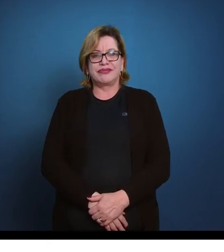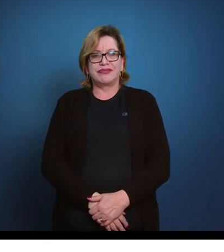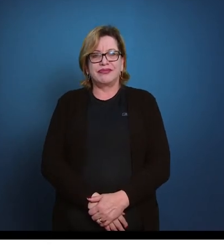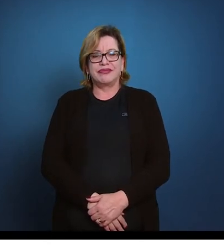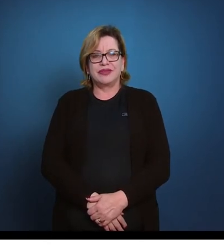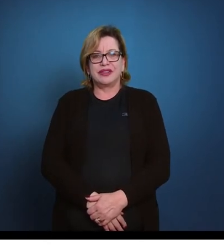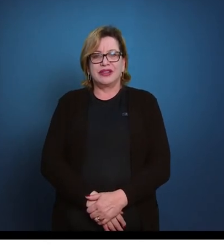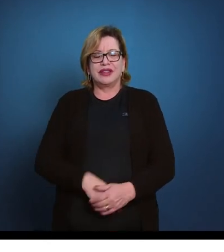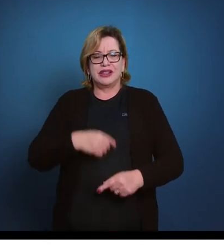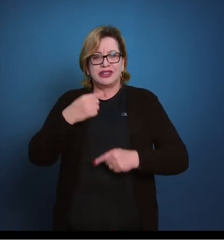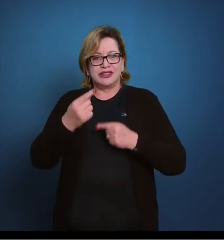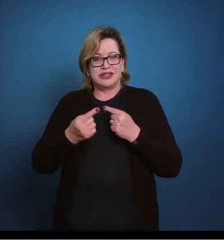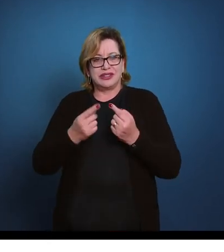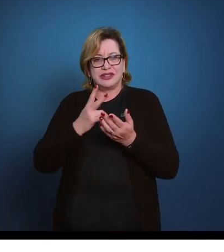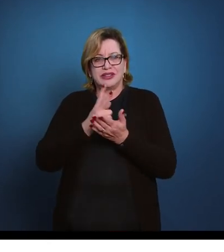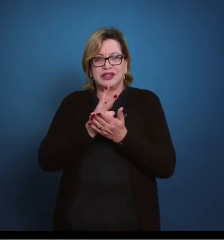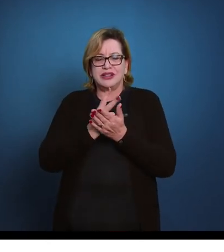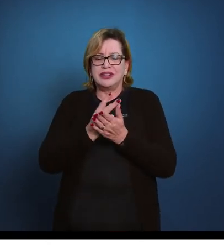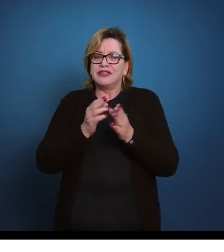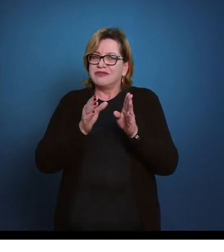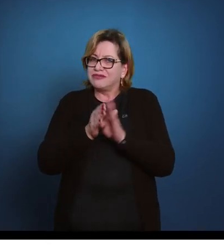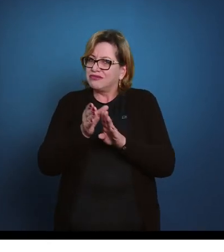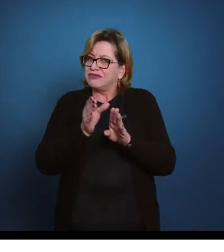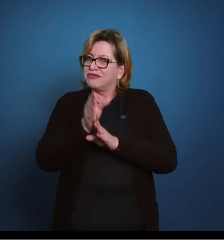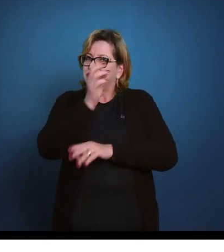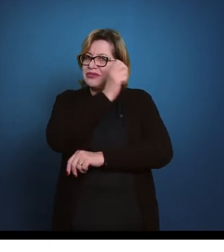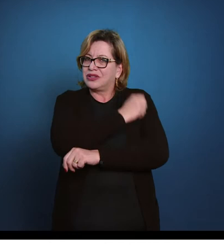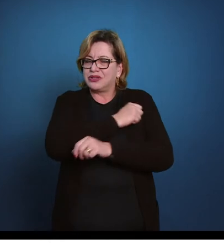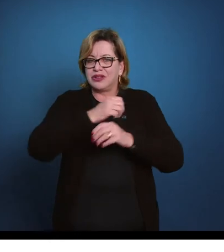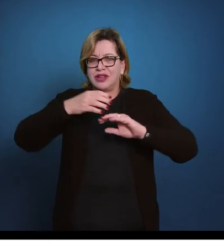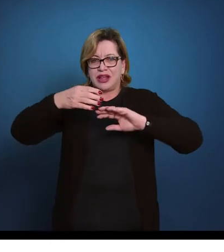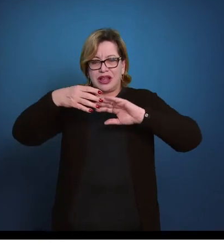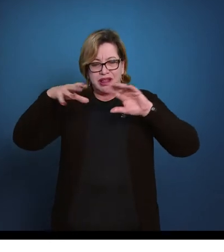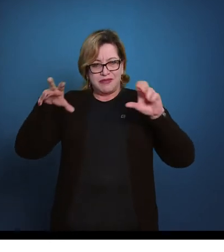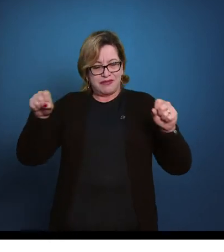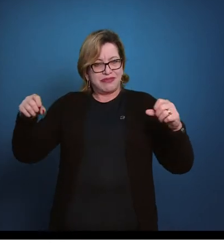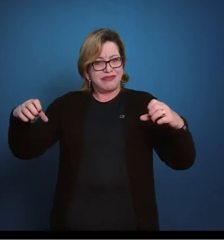Então, gente orienta os alunos a darem as mãos.